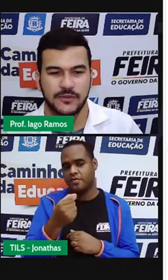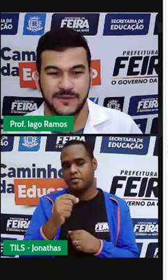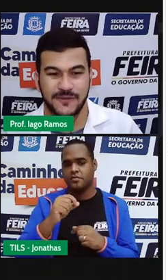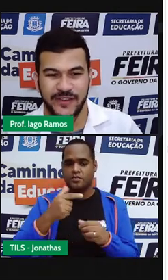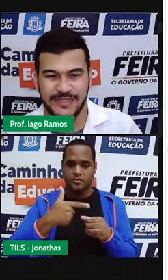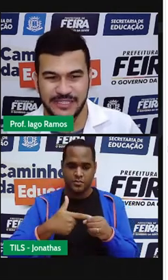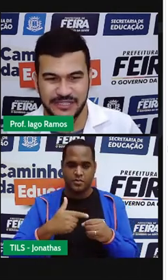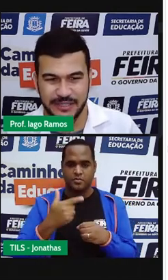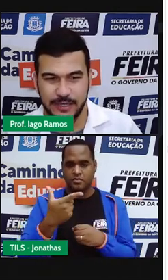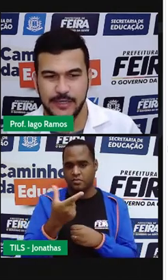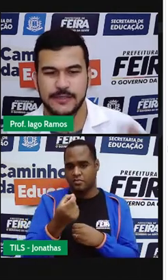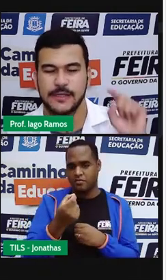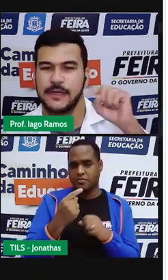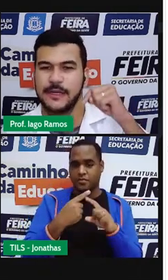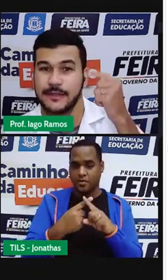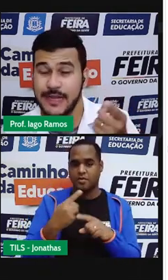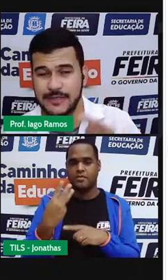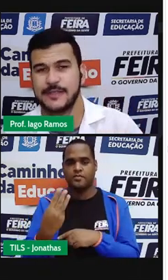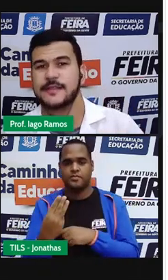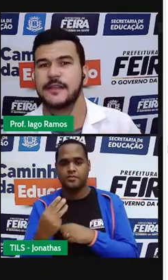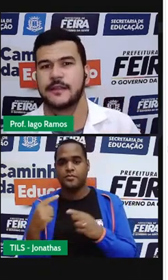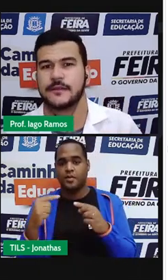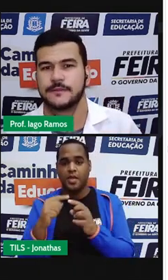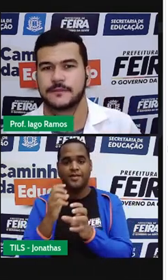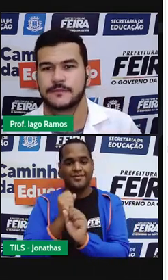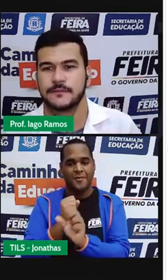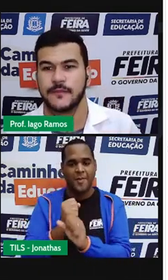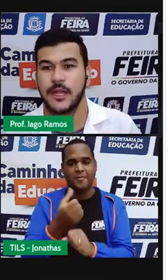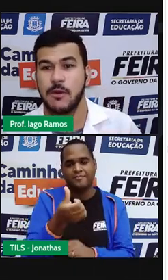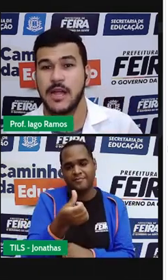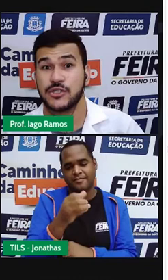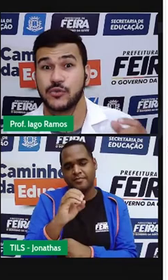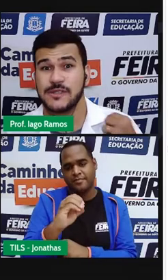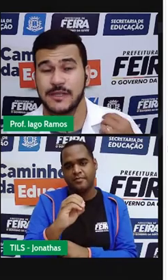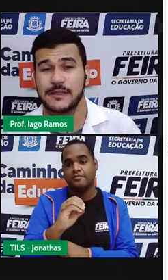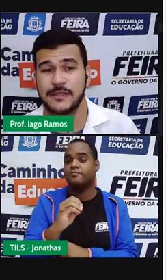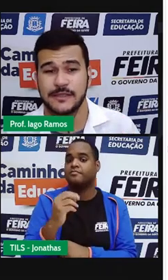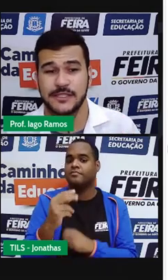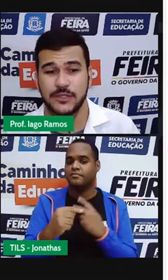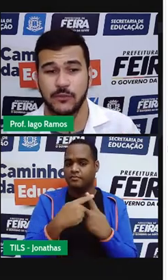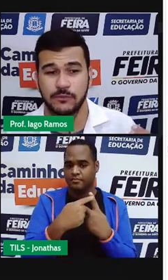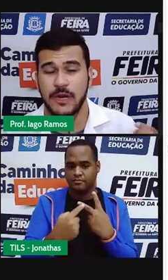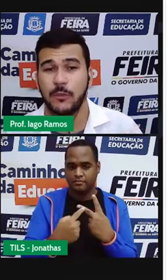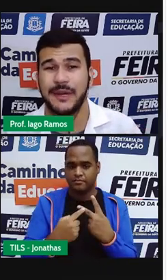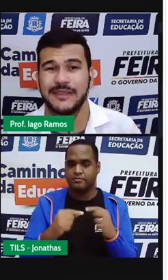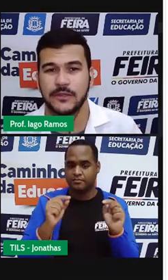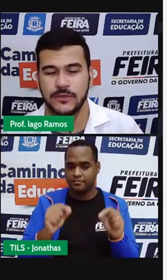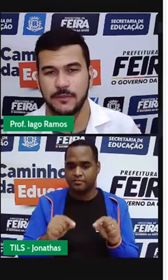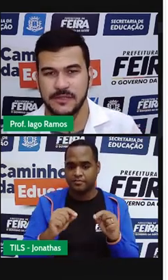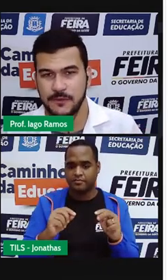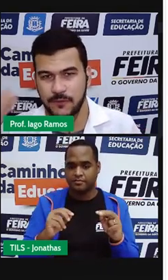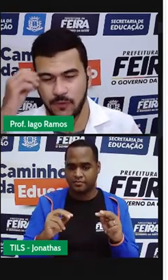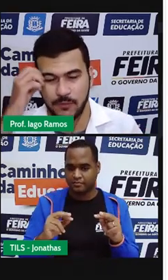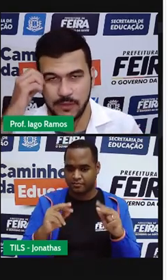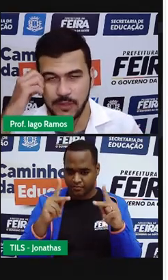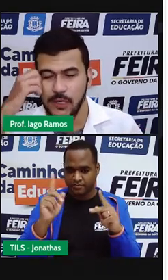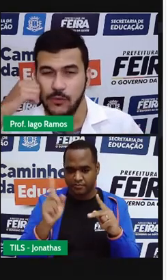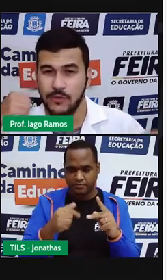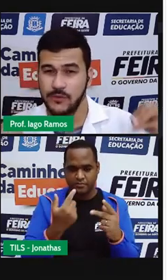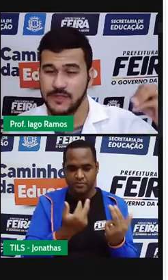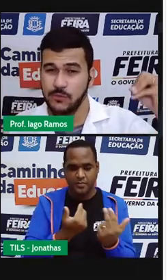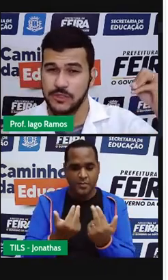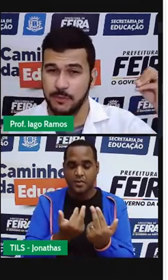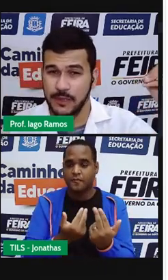litros vezes três dá 60. Então, as duas grandezas estão aumentando da mesma forma.